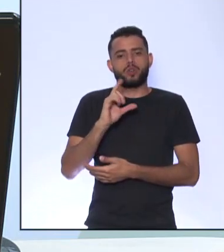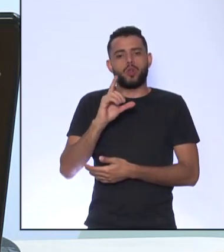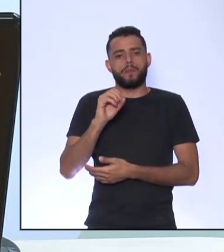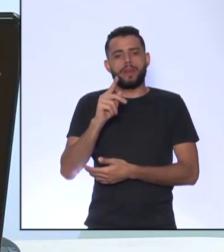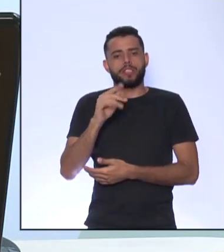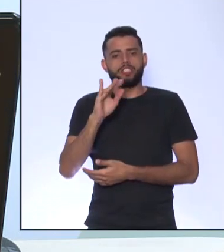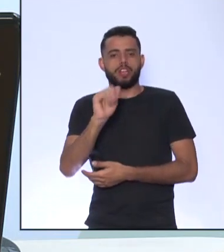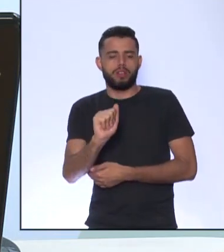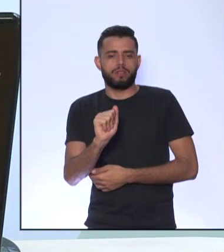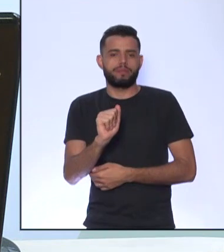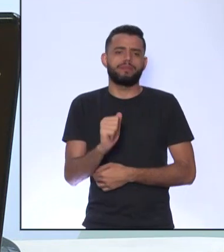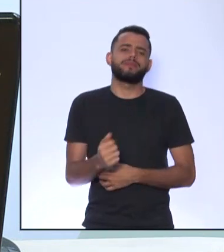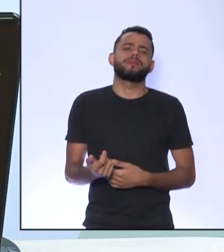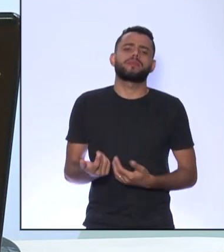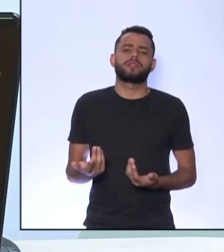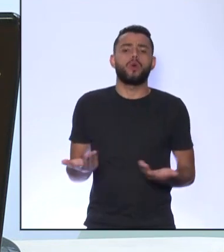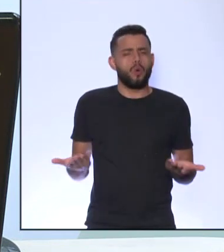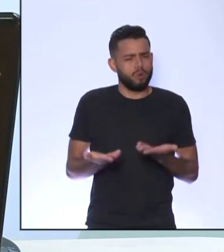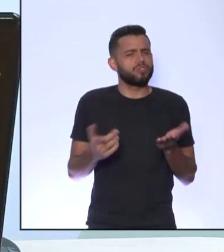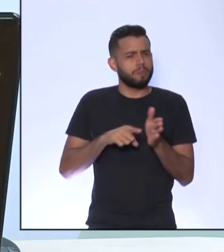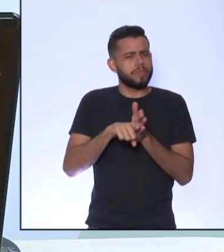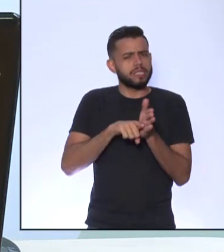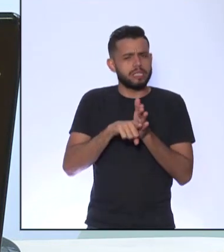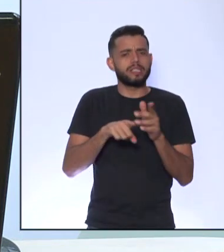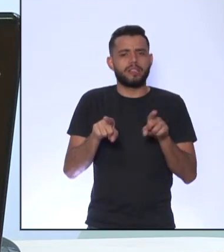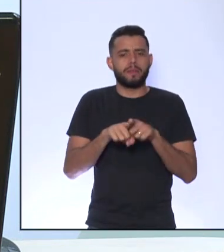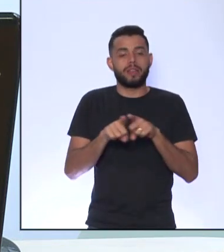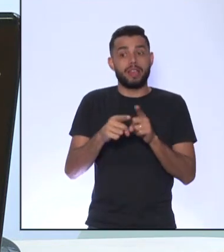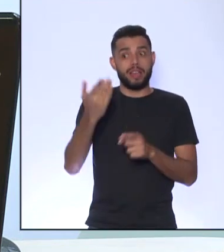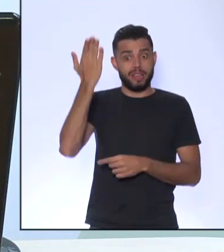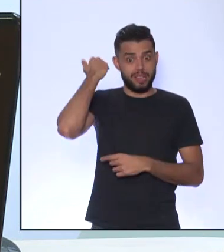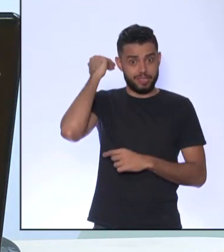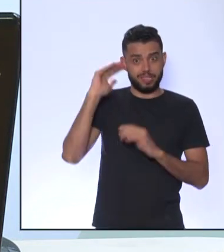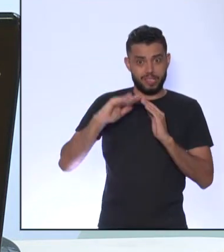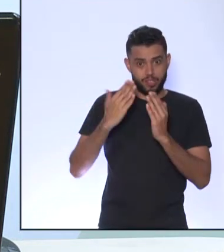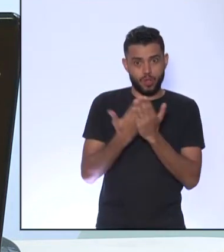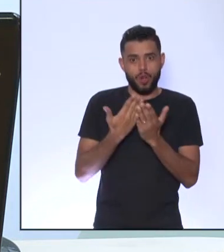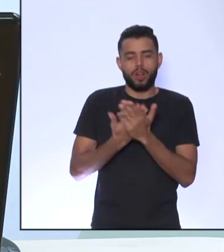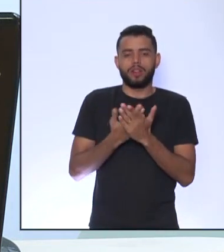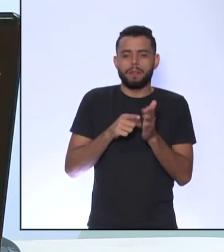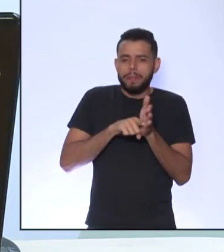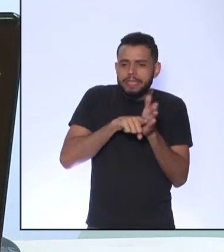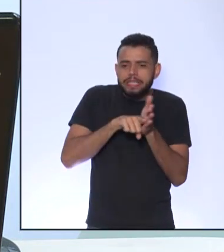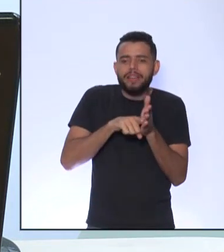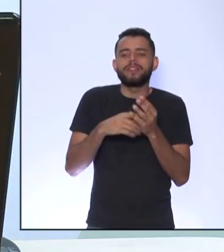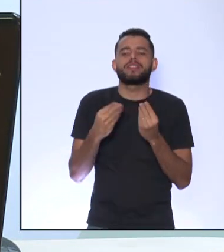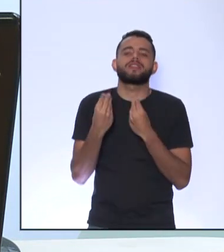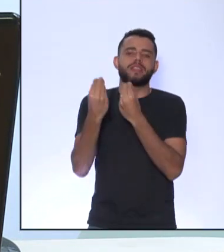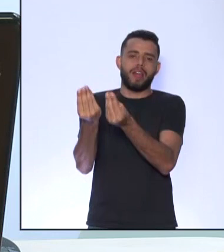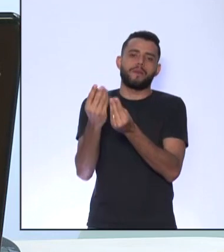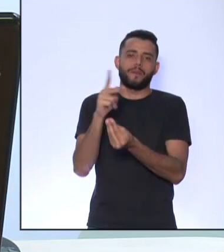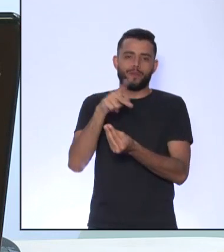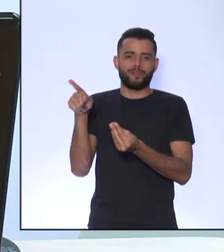também Na minha época de escola A gente pesquisava a enciclopédia Para poder entregar o trabalho para o professor Hoje em dia se procura na internet A resposta